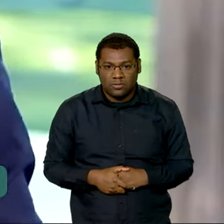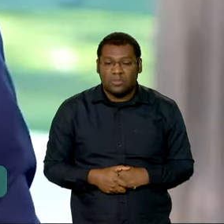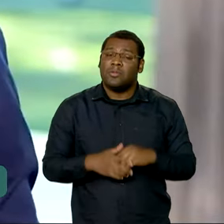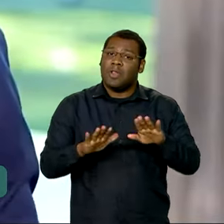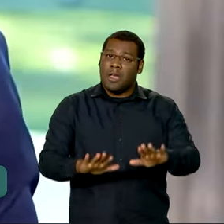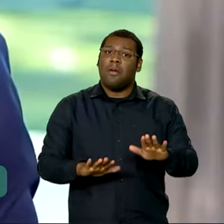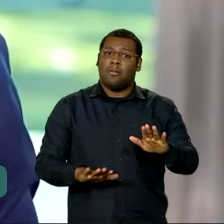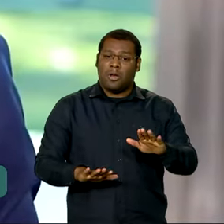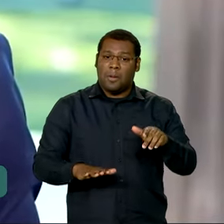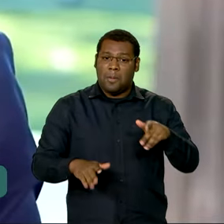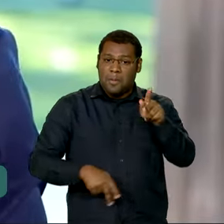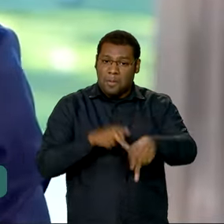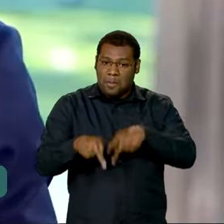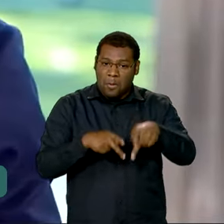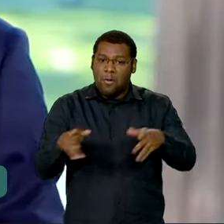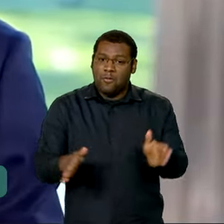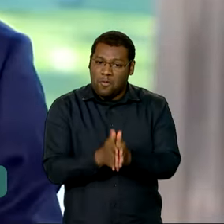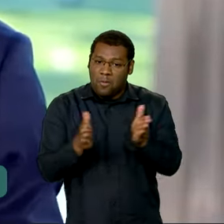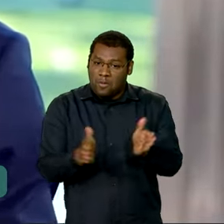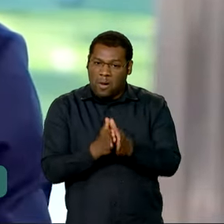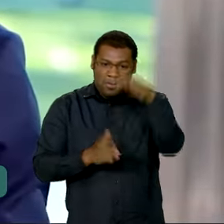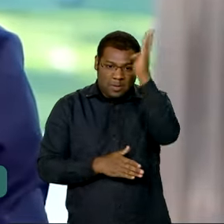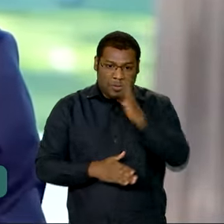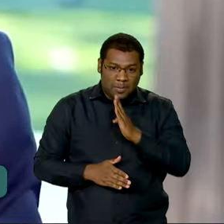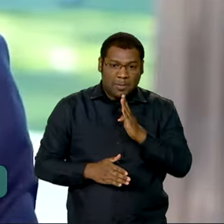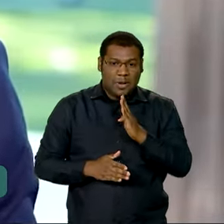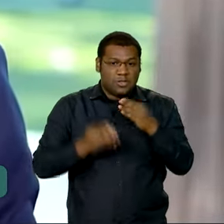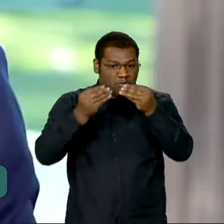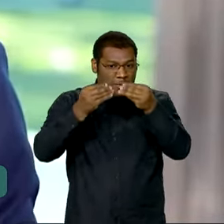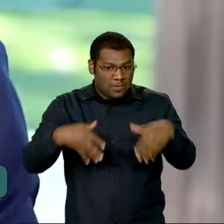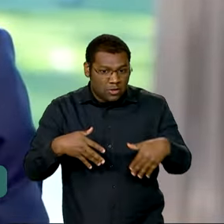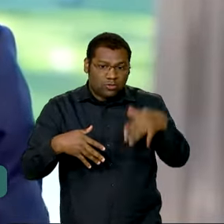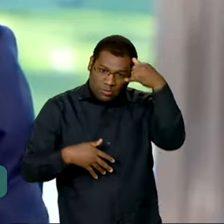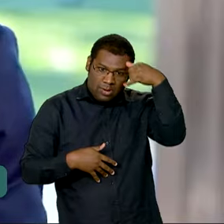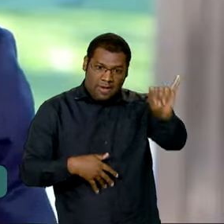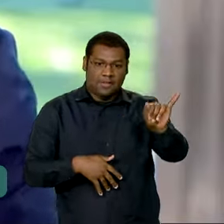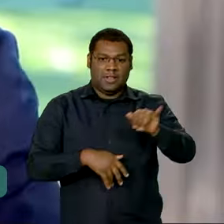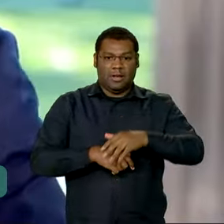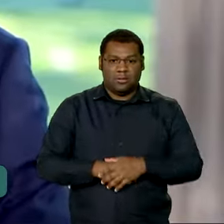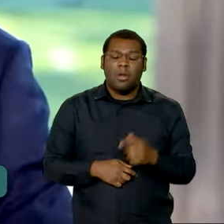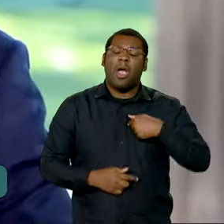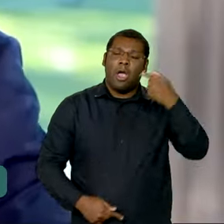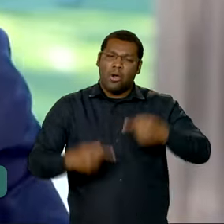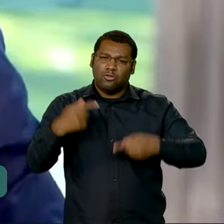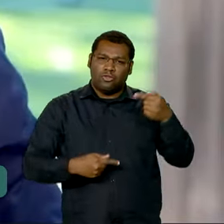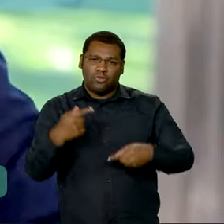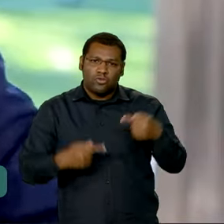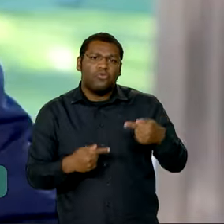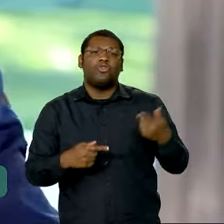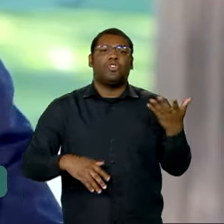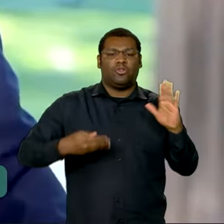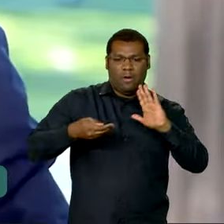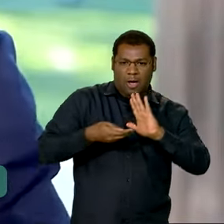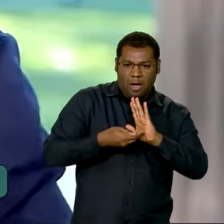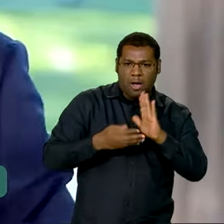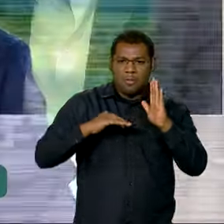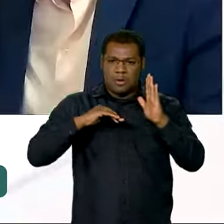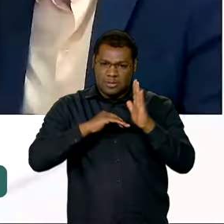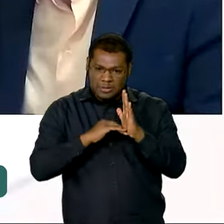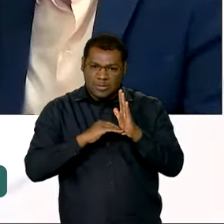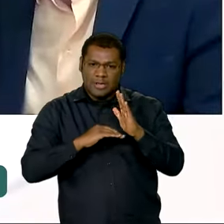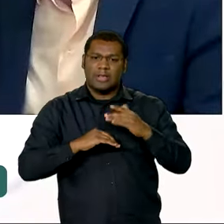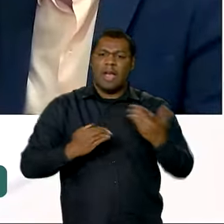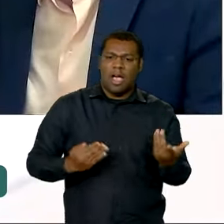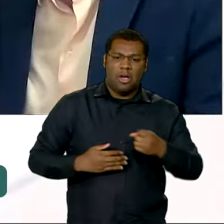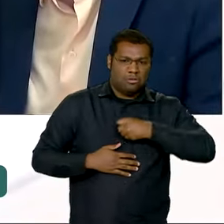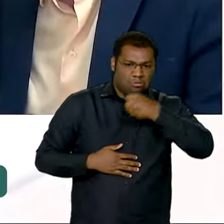pessoas mais humildes desse país. Eu estou disposto a discutir o orçamento com a maior seriedade com a Câmara, com o Senado, sabe, com a